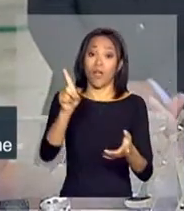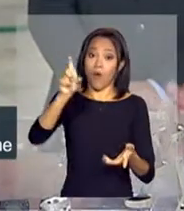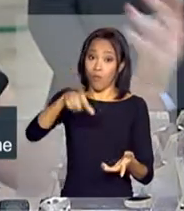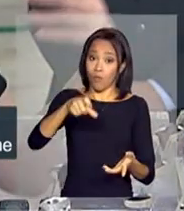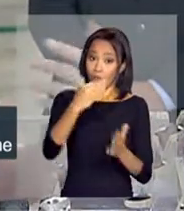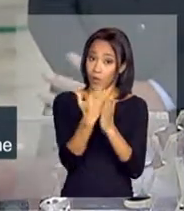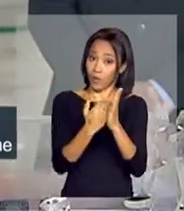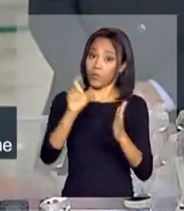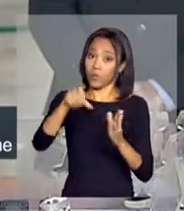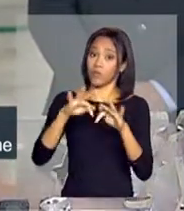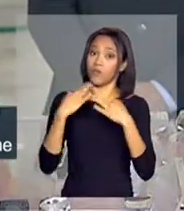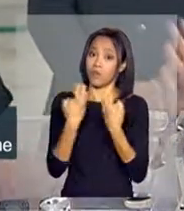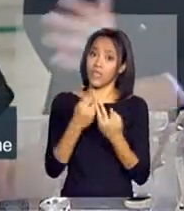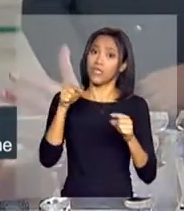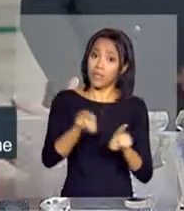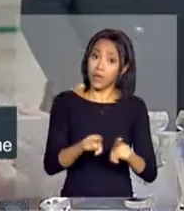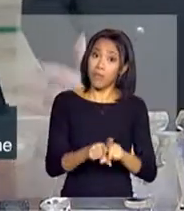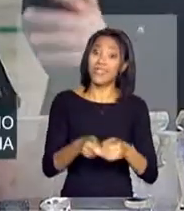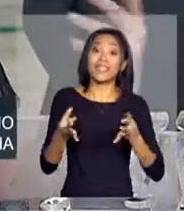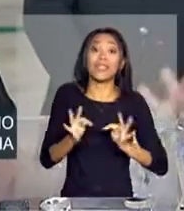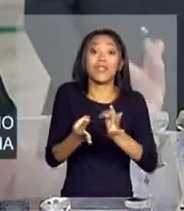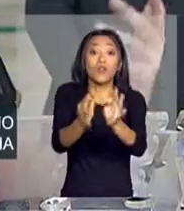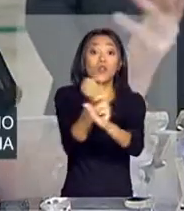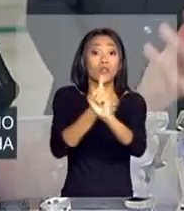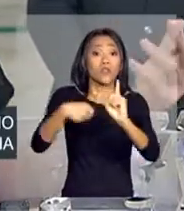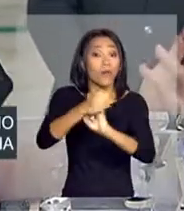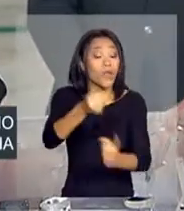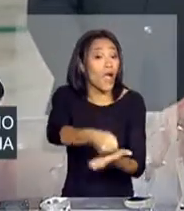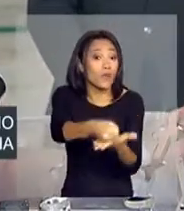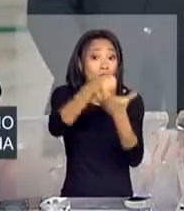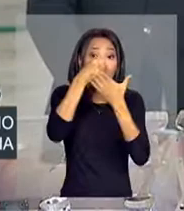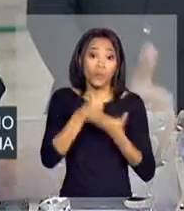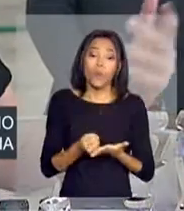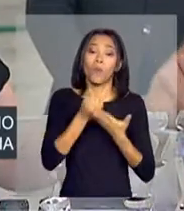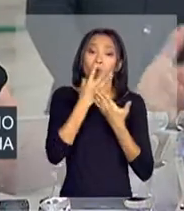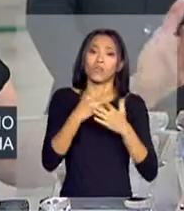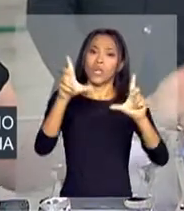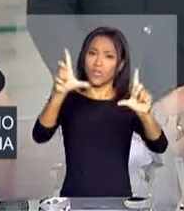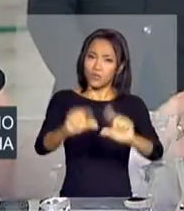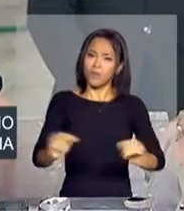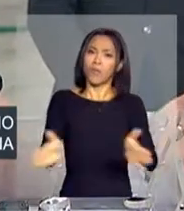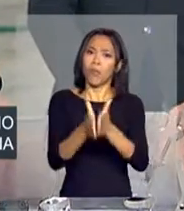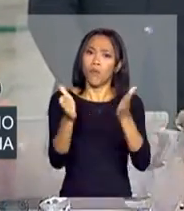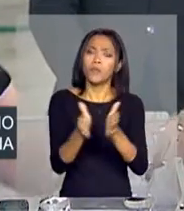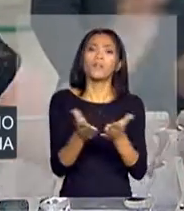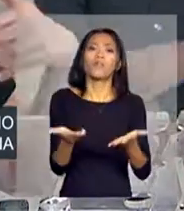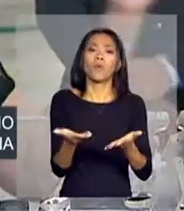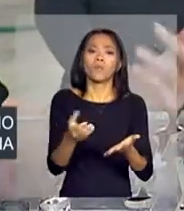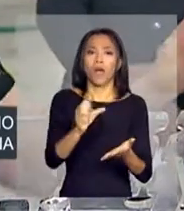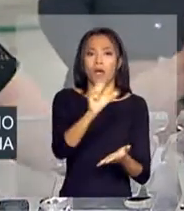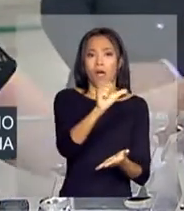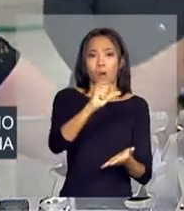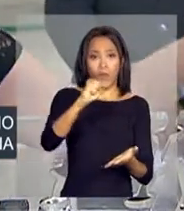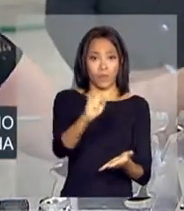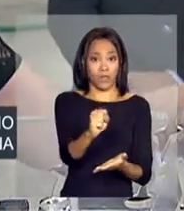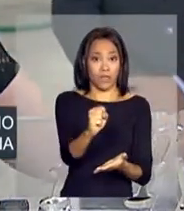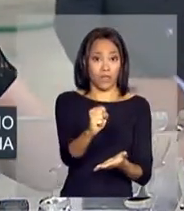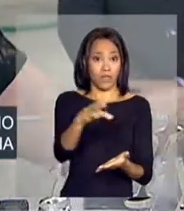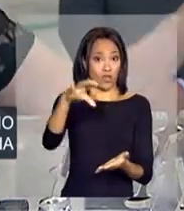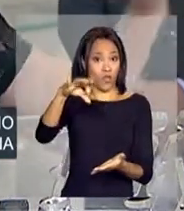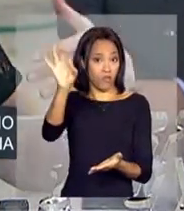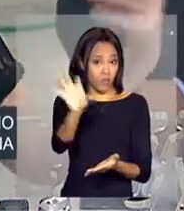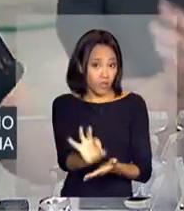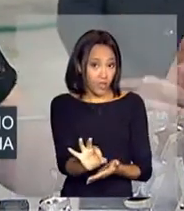social que o Brasil desenvolveu, ter reduzido a extrema pobreza no Brasil em 89%. Segundo os dados do